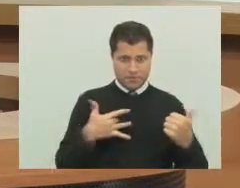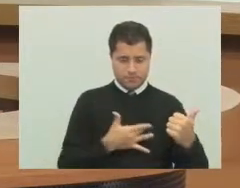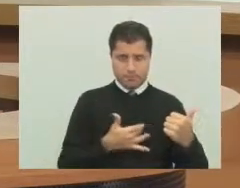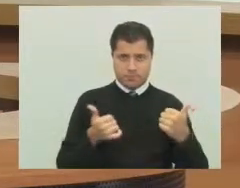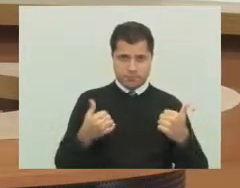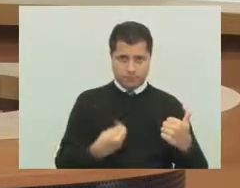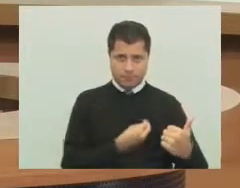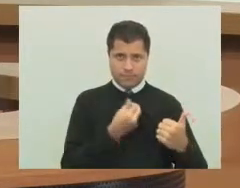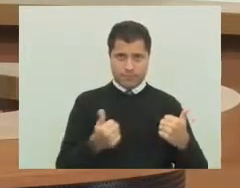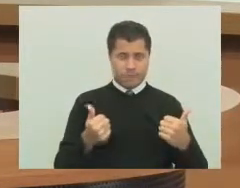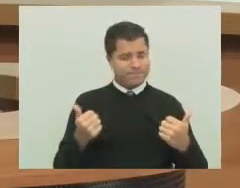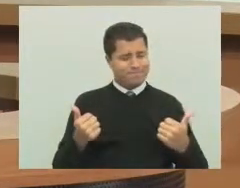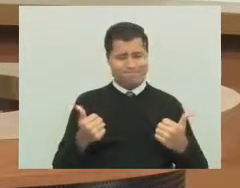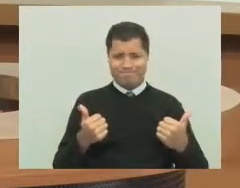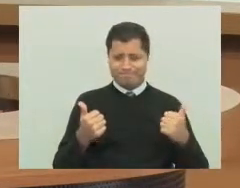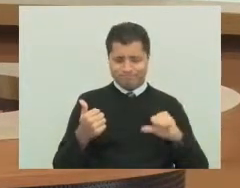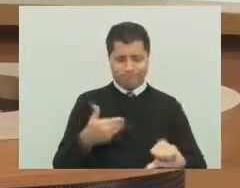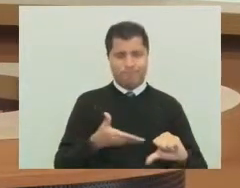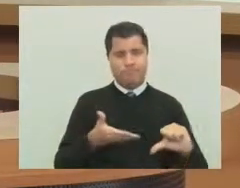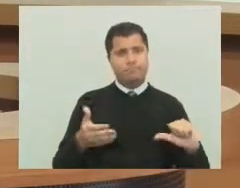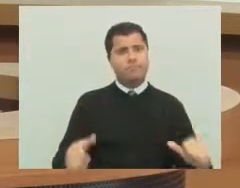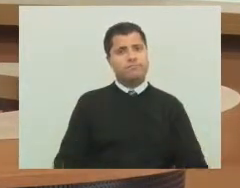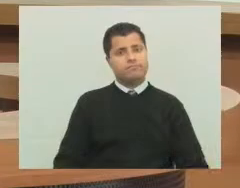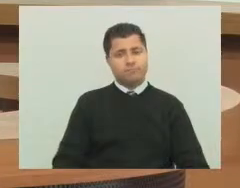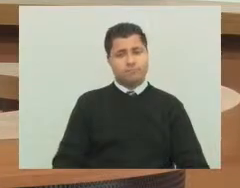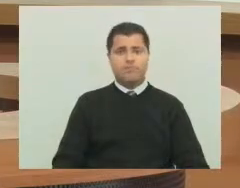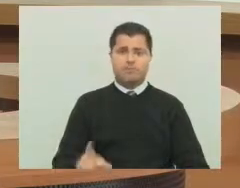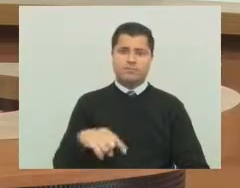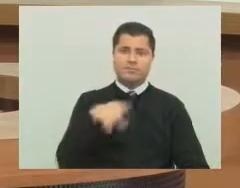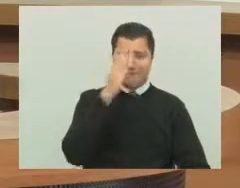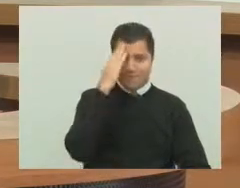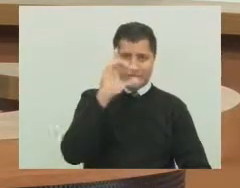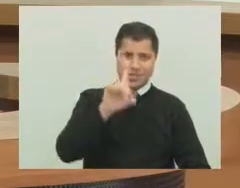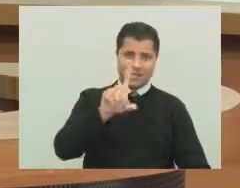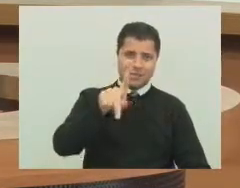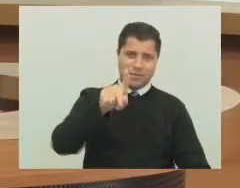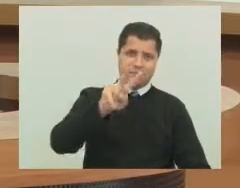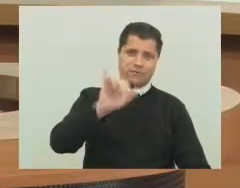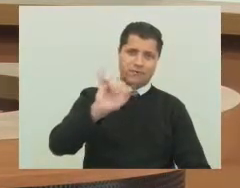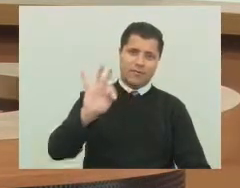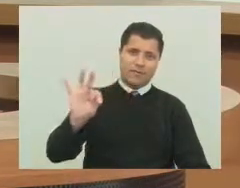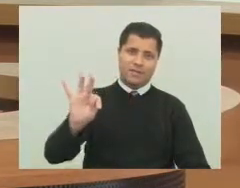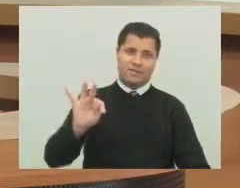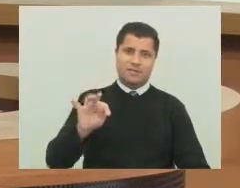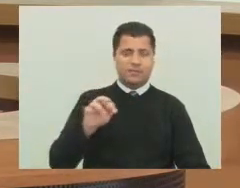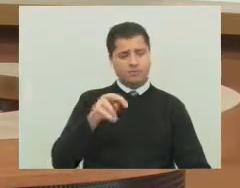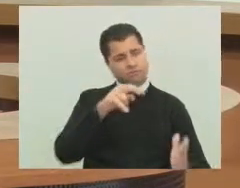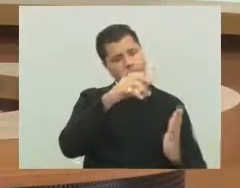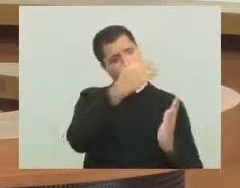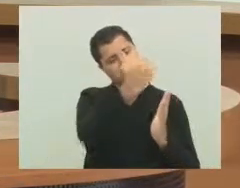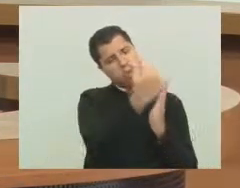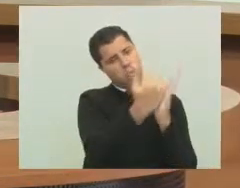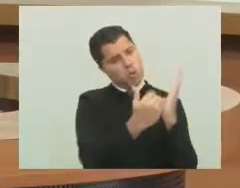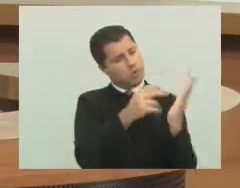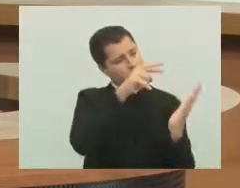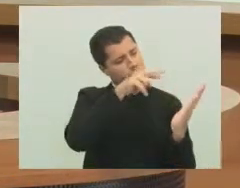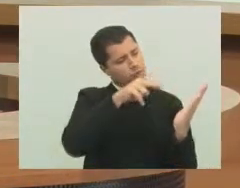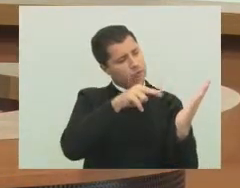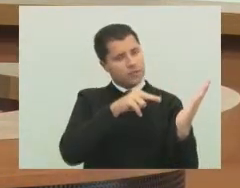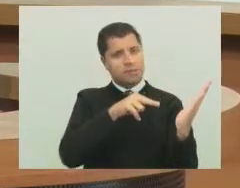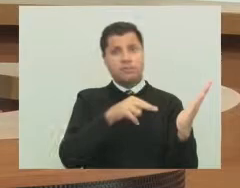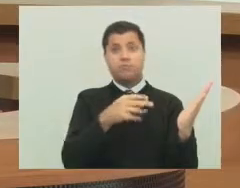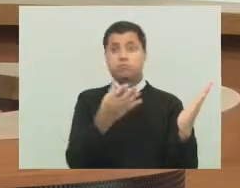aí os índices do DPVAT. É o maior número de acidentes. 80%